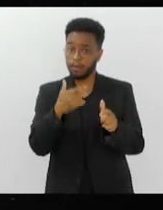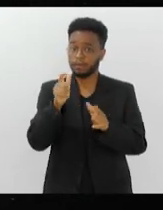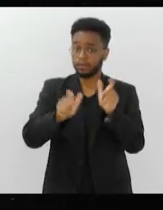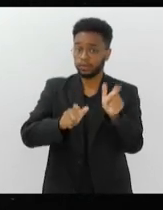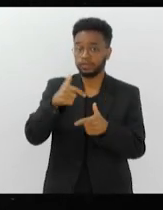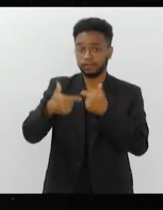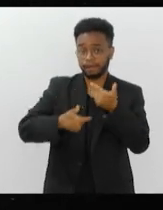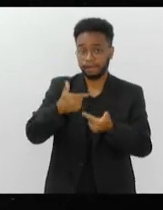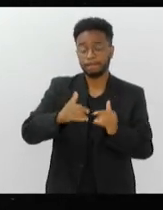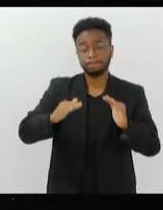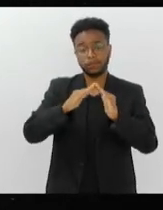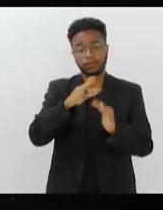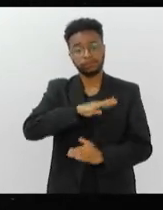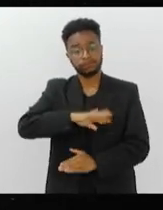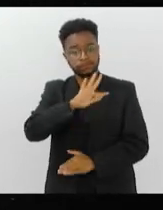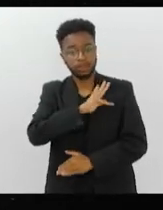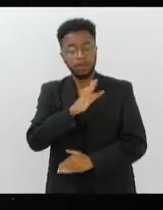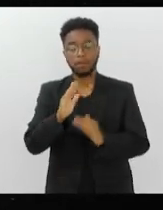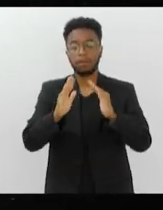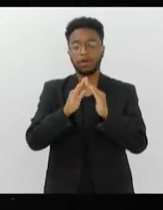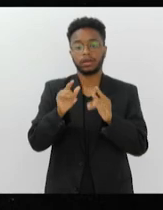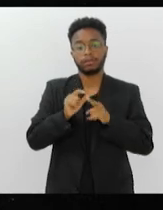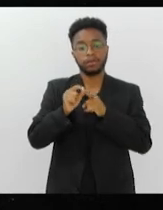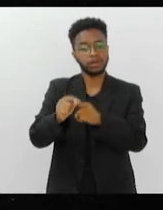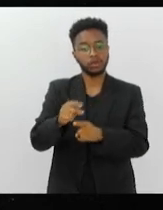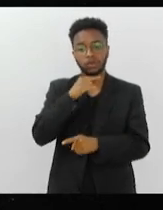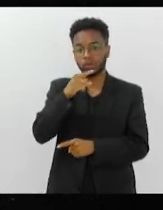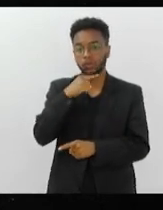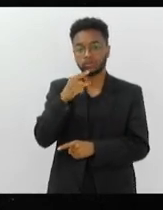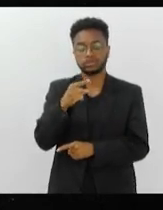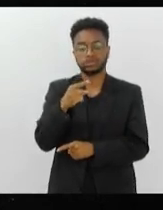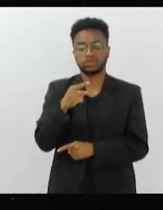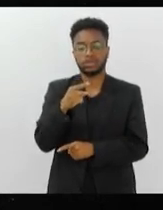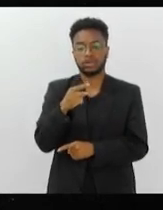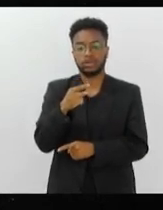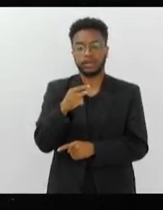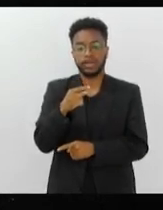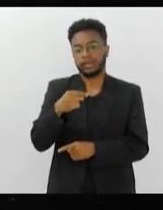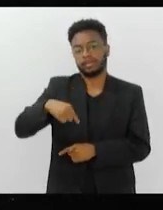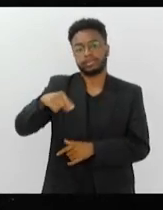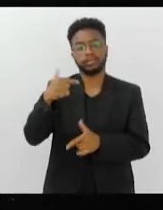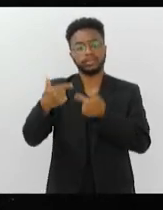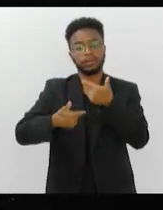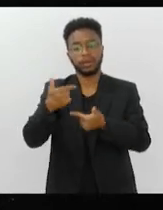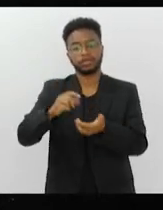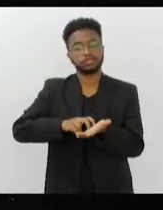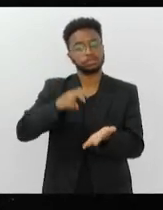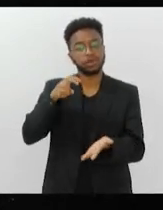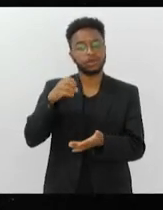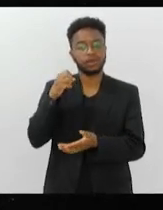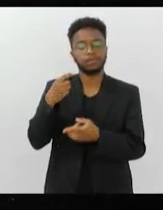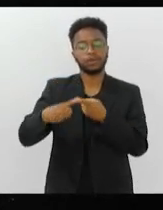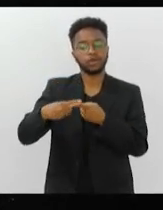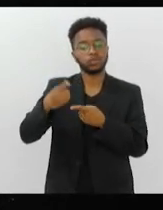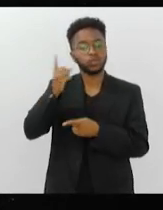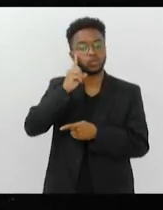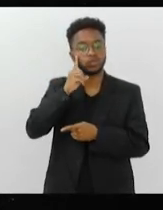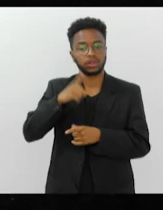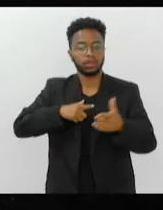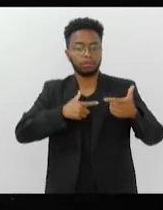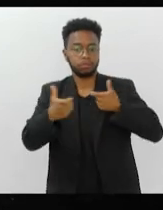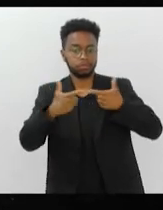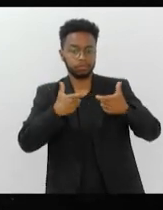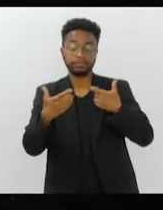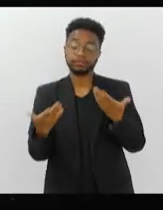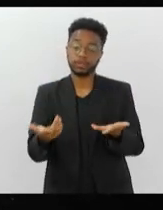mora na Baixada, que mora na periferia, que ele não consiga sair de casa cedo, porque está tendo tiroteio quase todos os dias. Então é